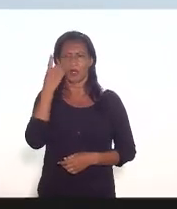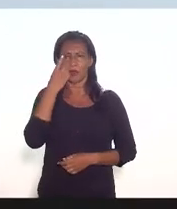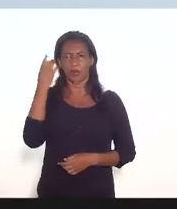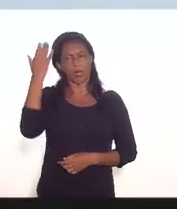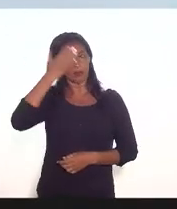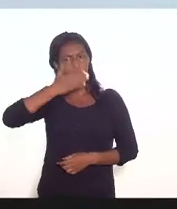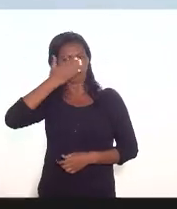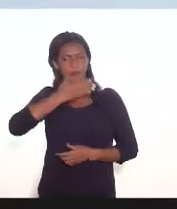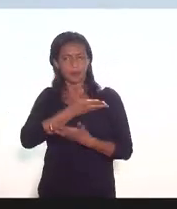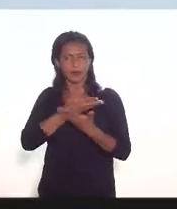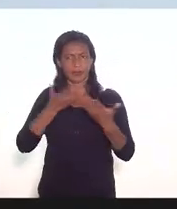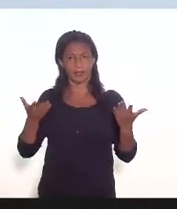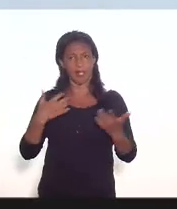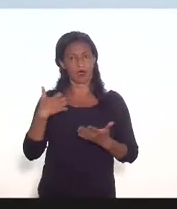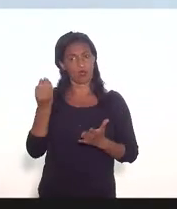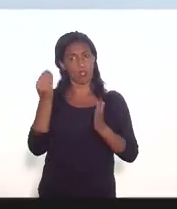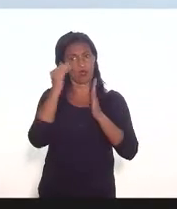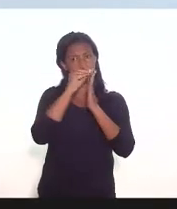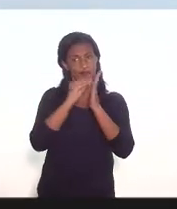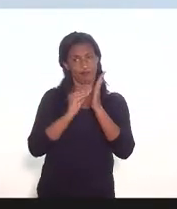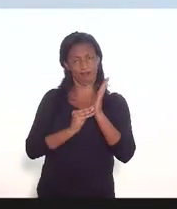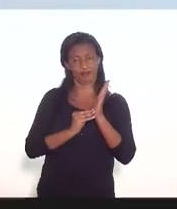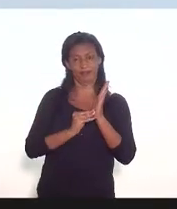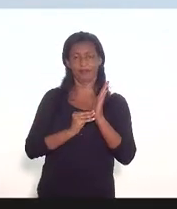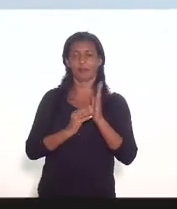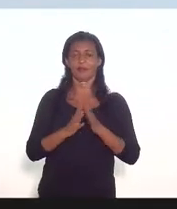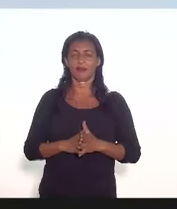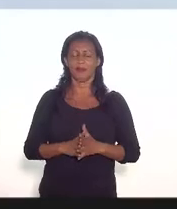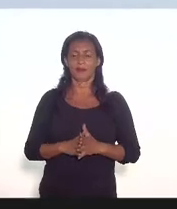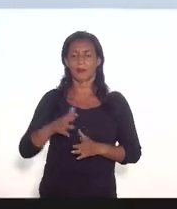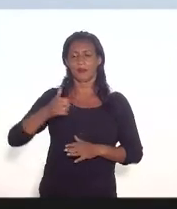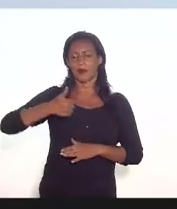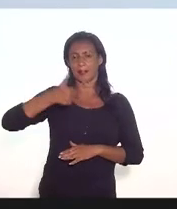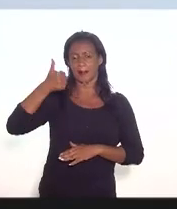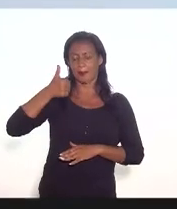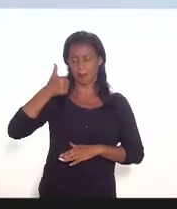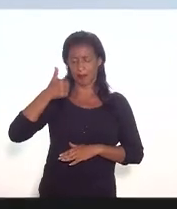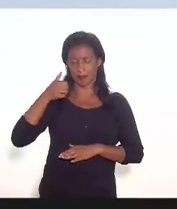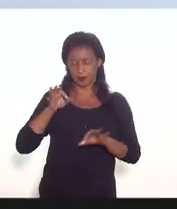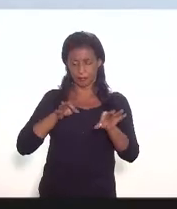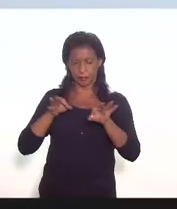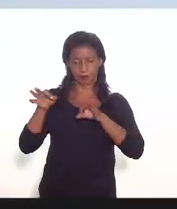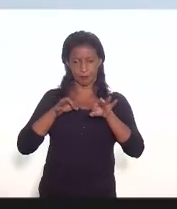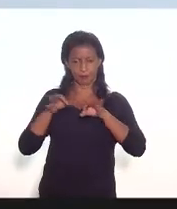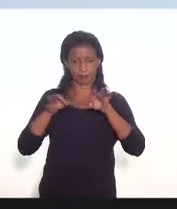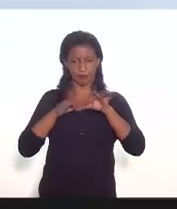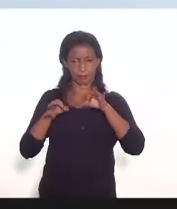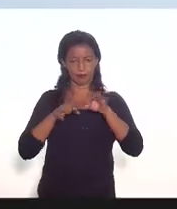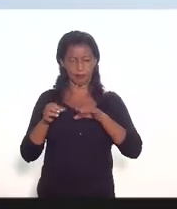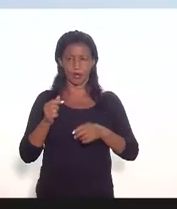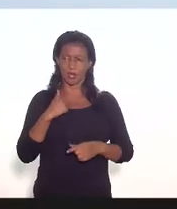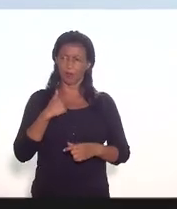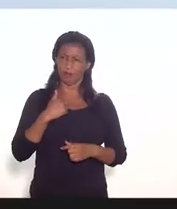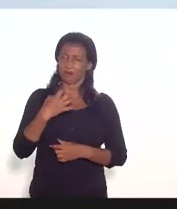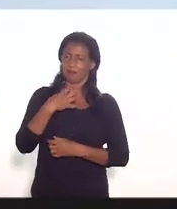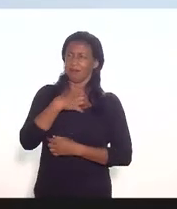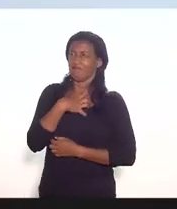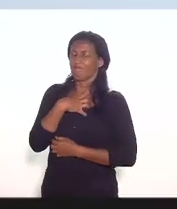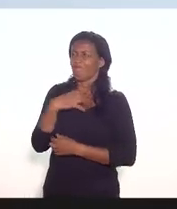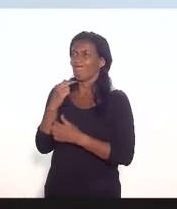de fazer algumas considerações primeiramente eu ao ler o projeto realmente fiquei com muitas dúvidas